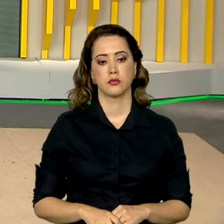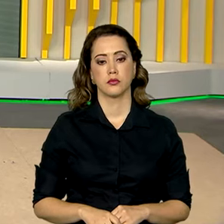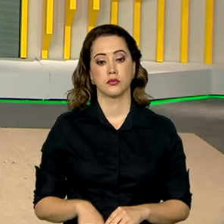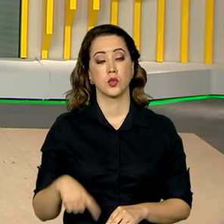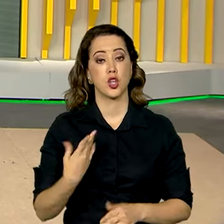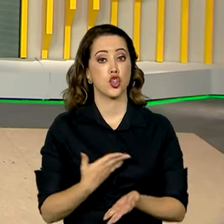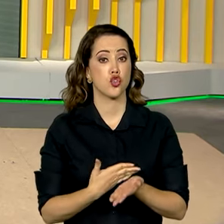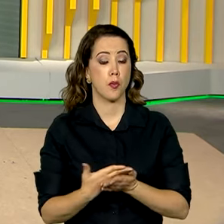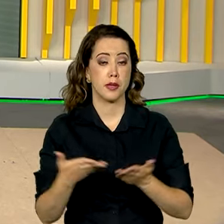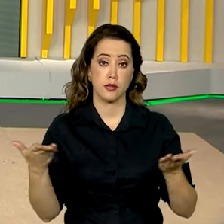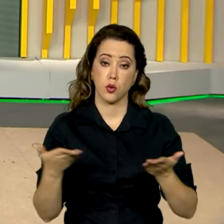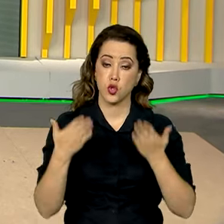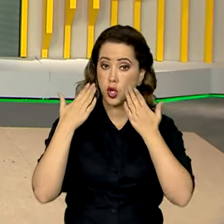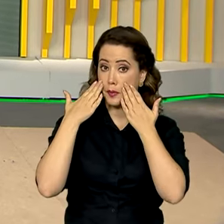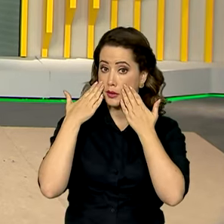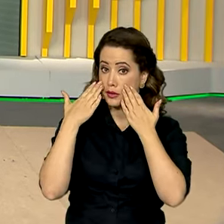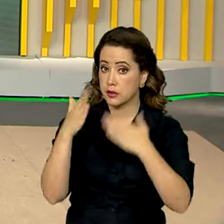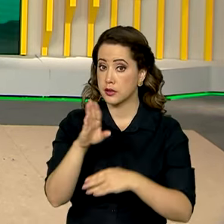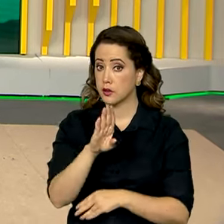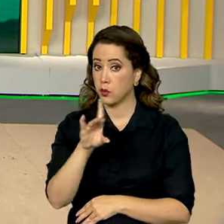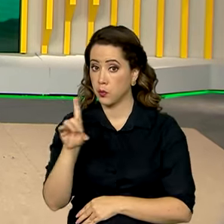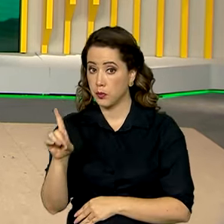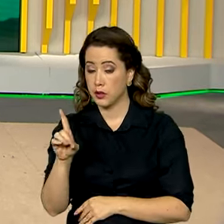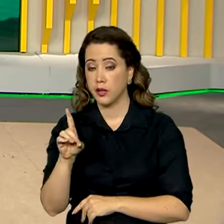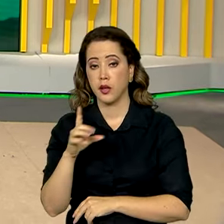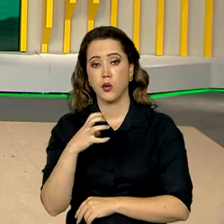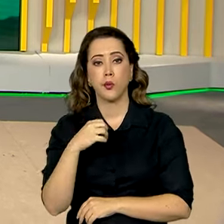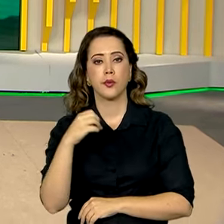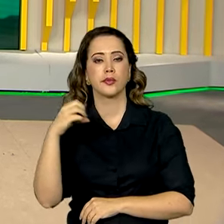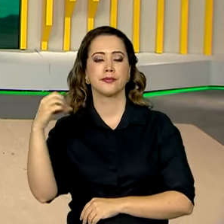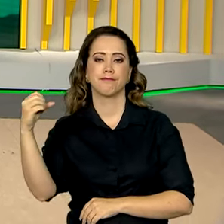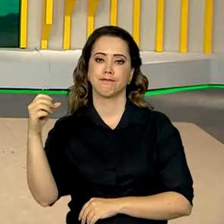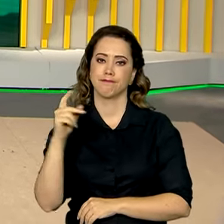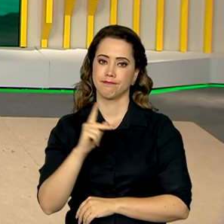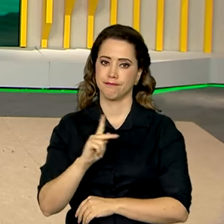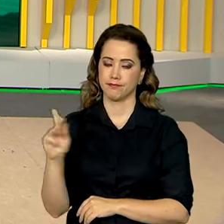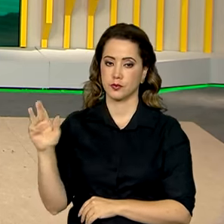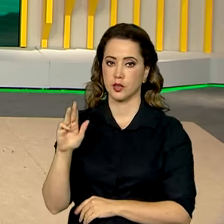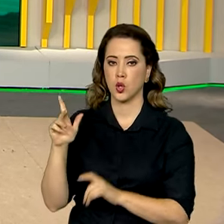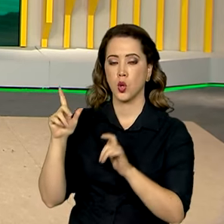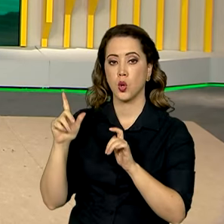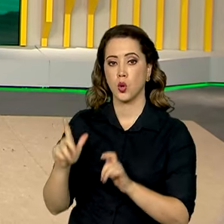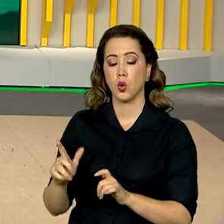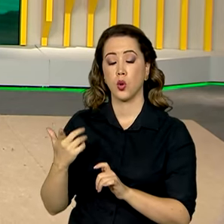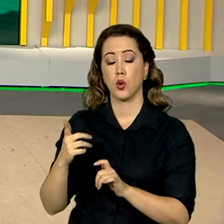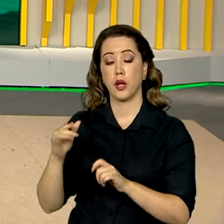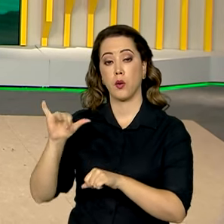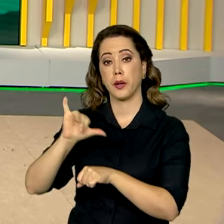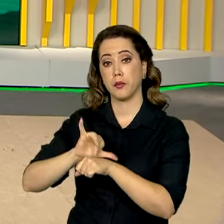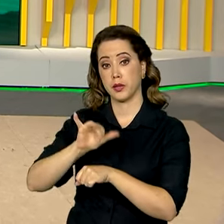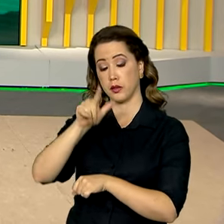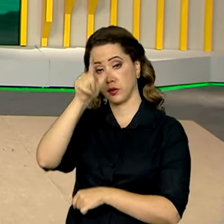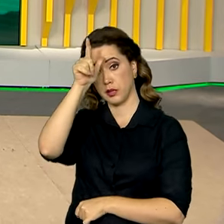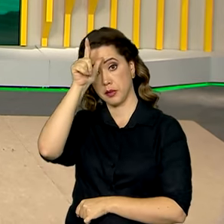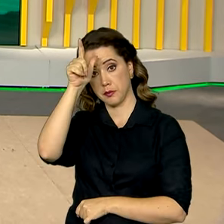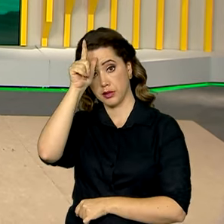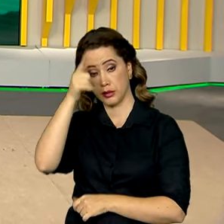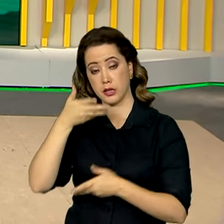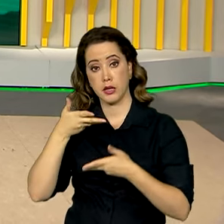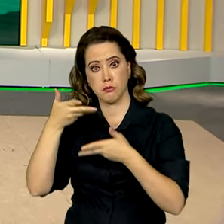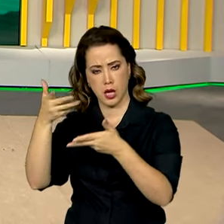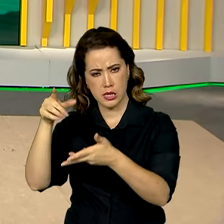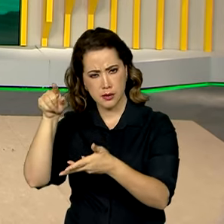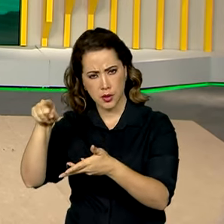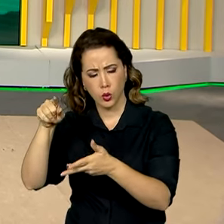A gente começa essa edição do Brasil em Dia com a viagem do presidente Lula a Berlim, capital da Alemanha. Recebido com